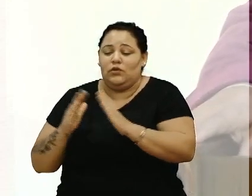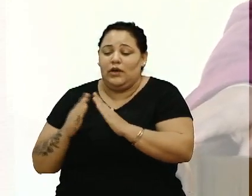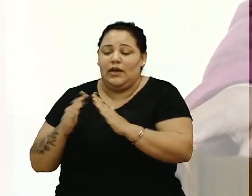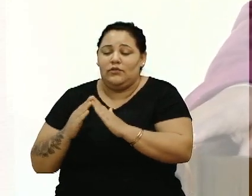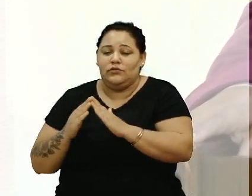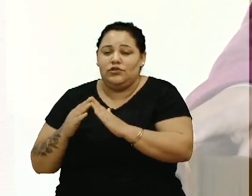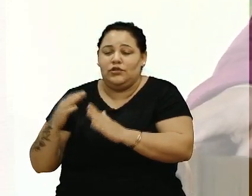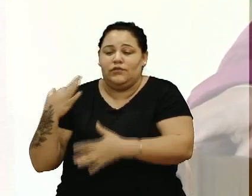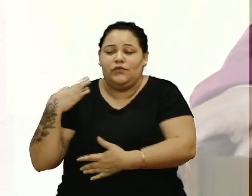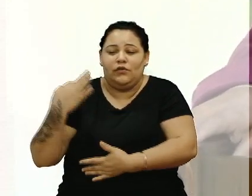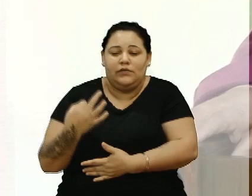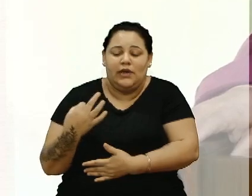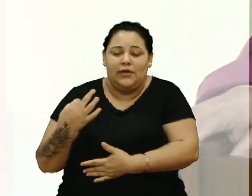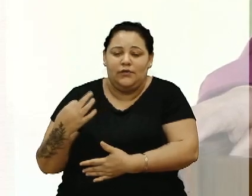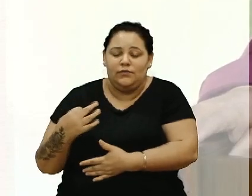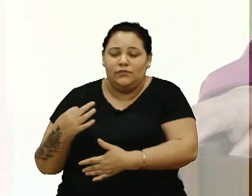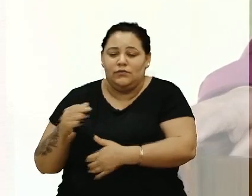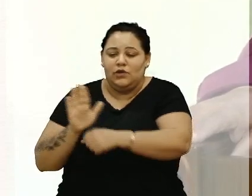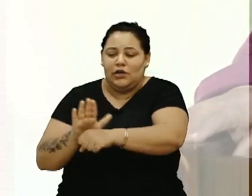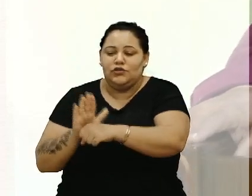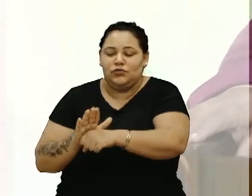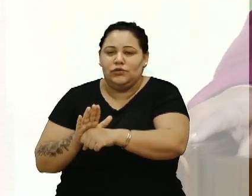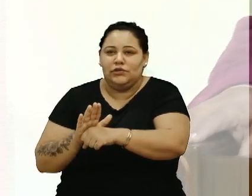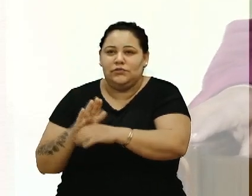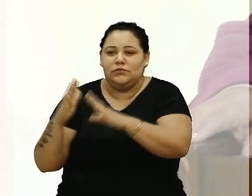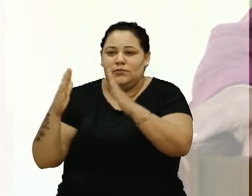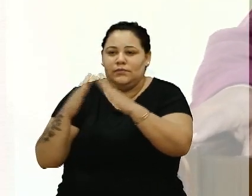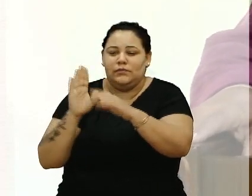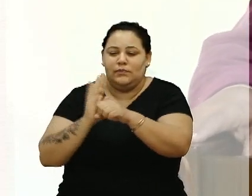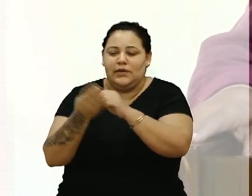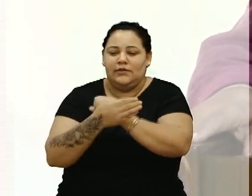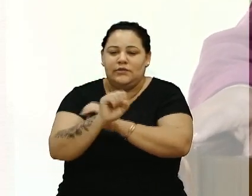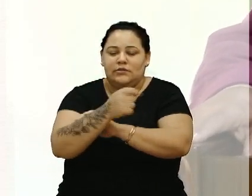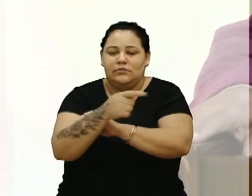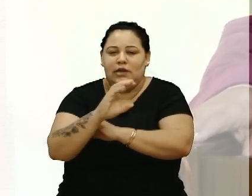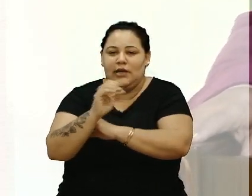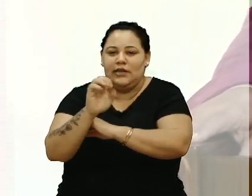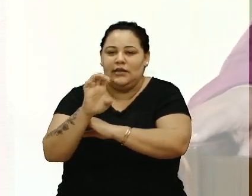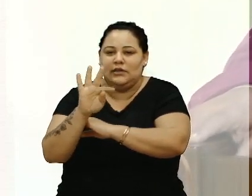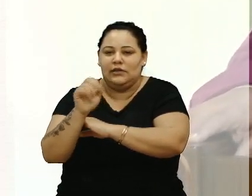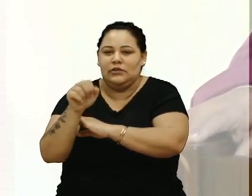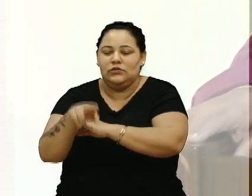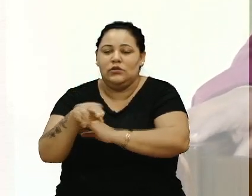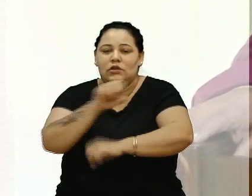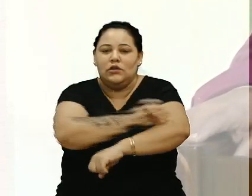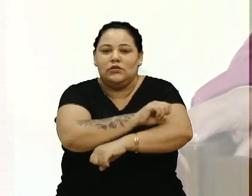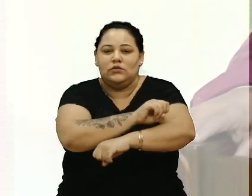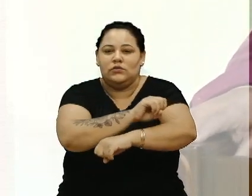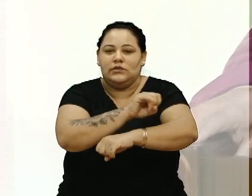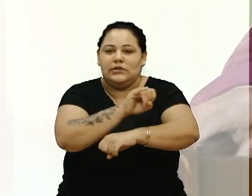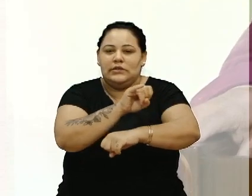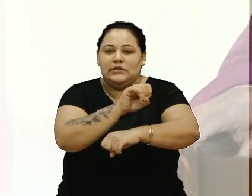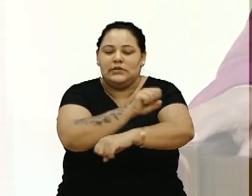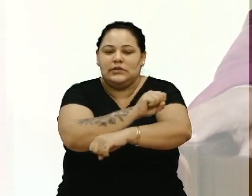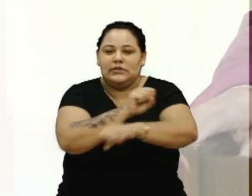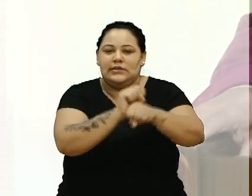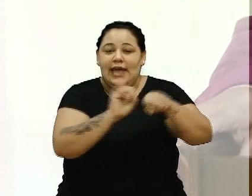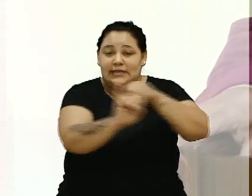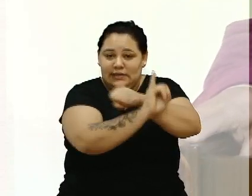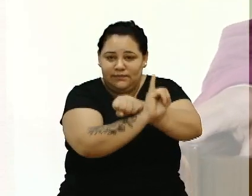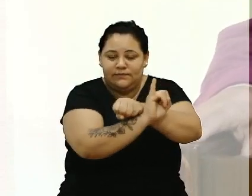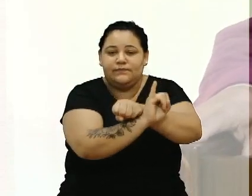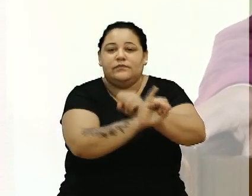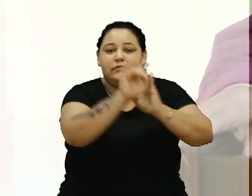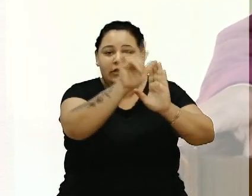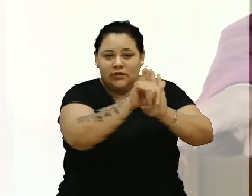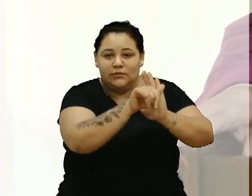no abrigo, lá no São Caetano, no abrigo do SESI, sei que depois as coisas fluíram